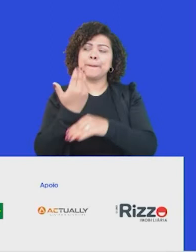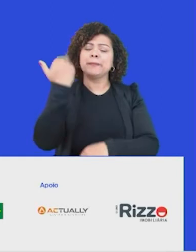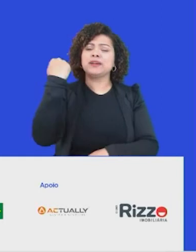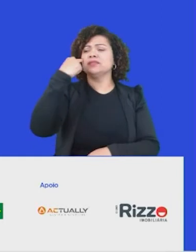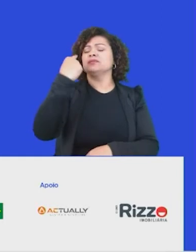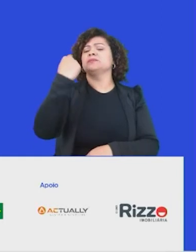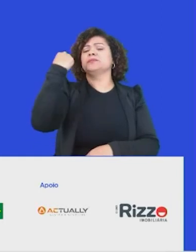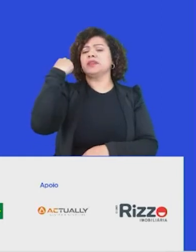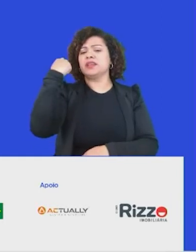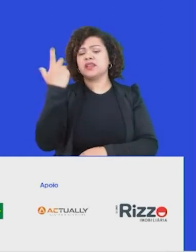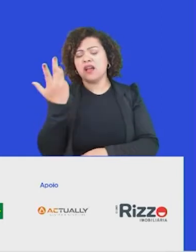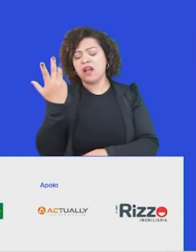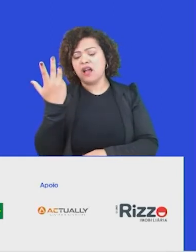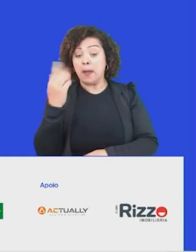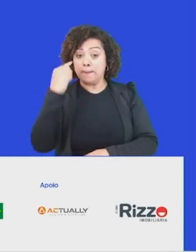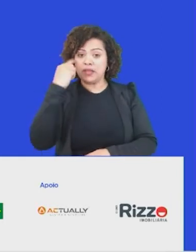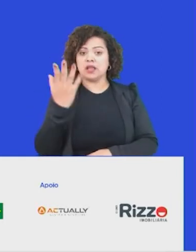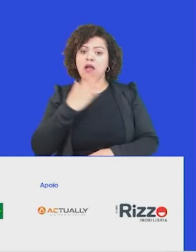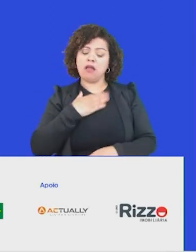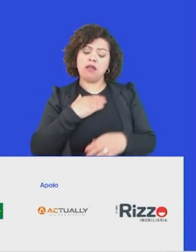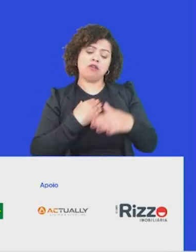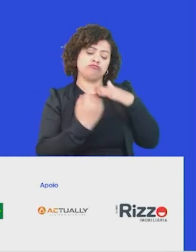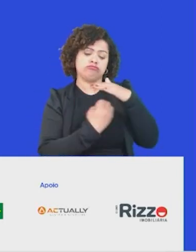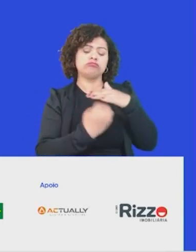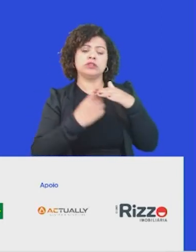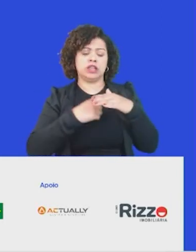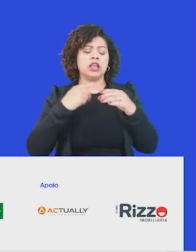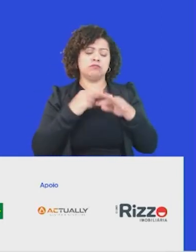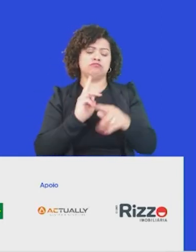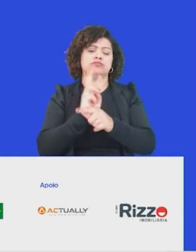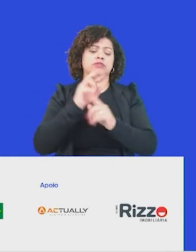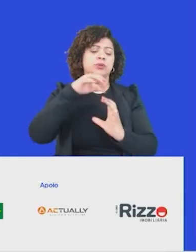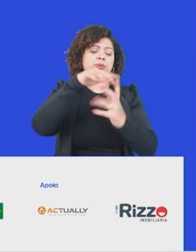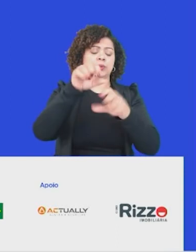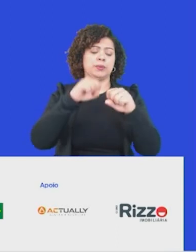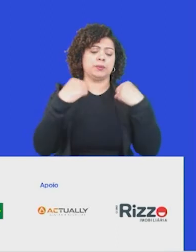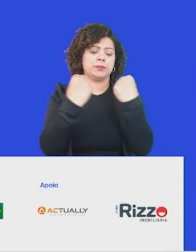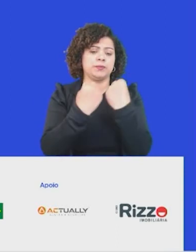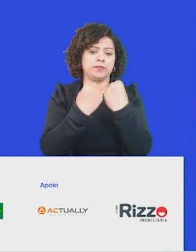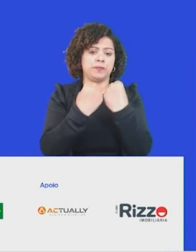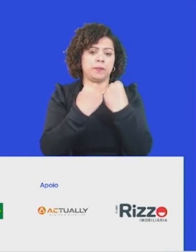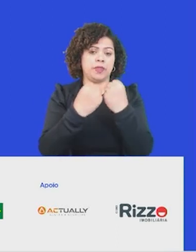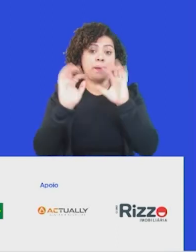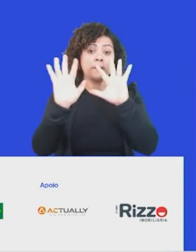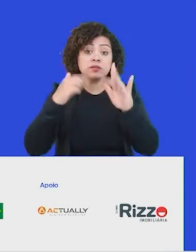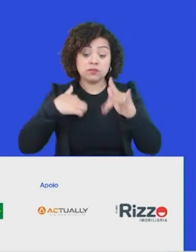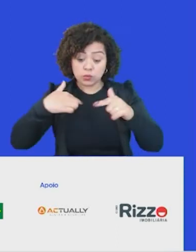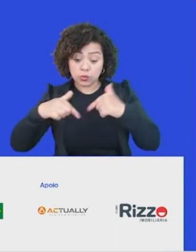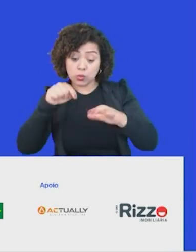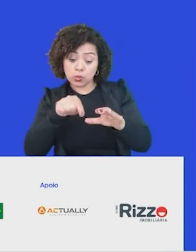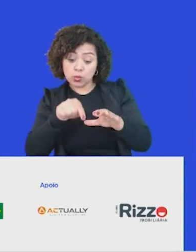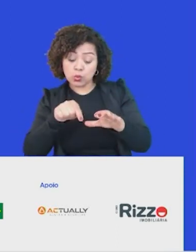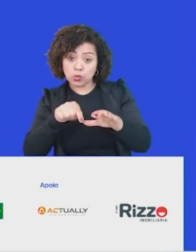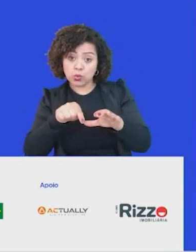passado, de falar assim, eu tenho um negócio com sustentabilidade. Nós precisamos caminhar para negócios sustentáveis, que